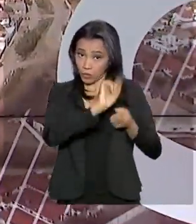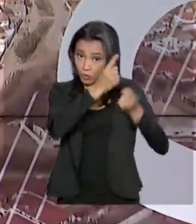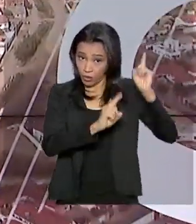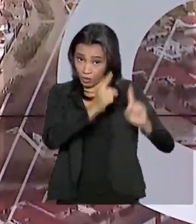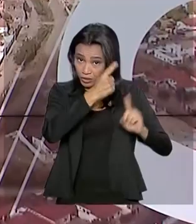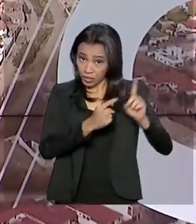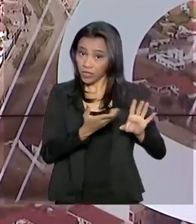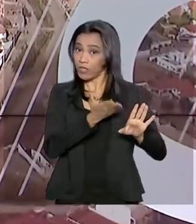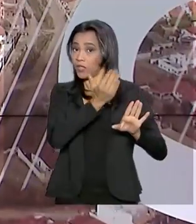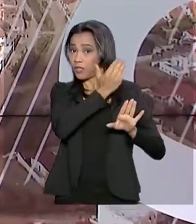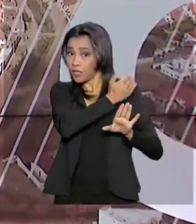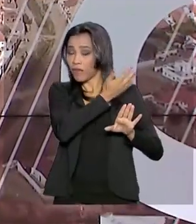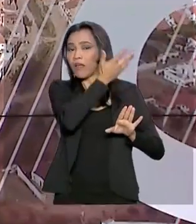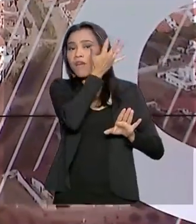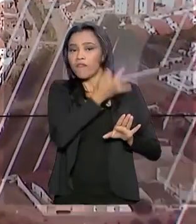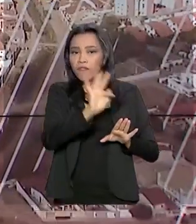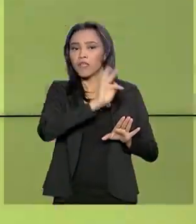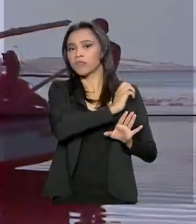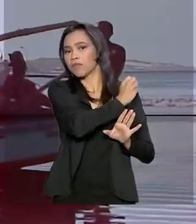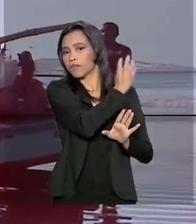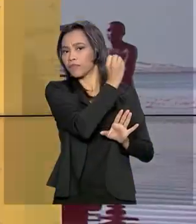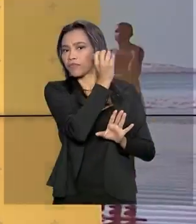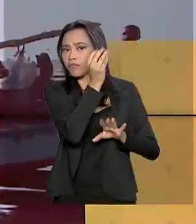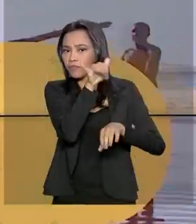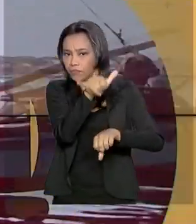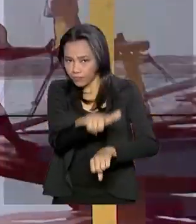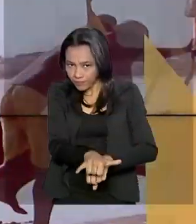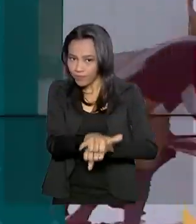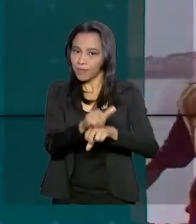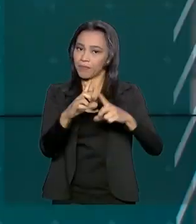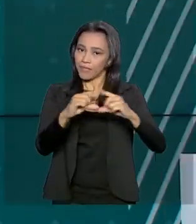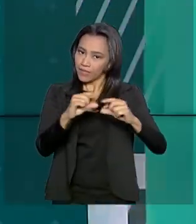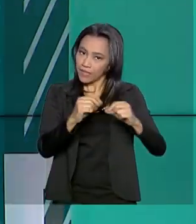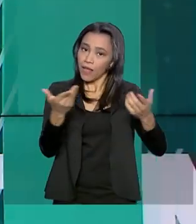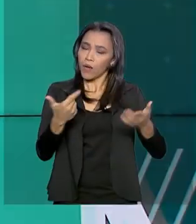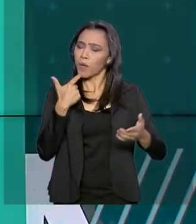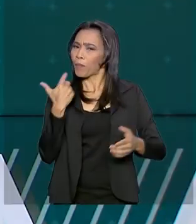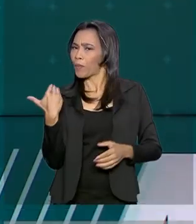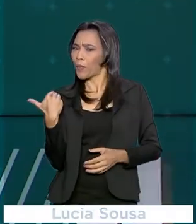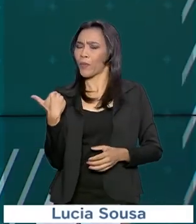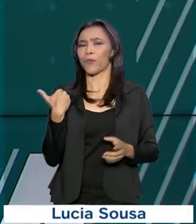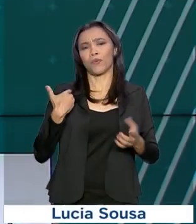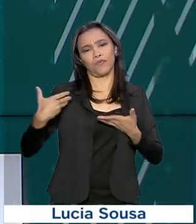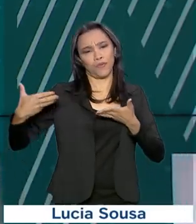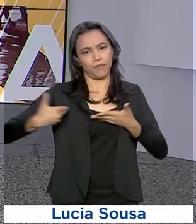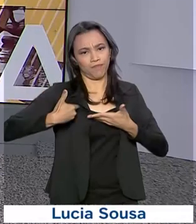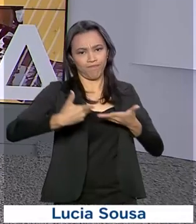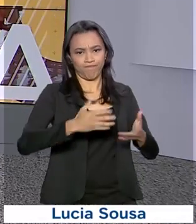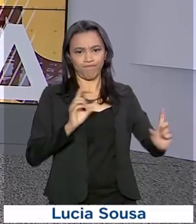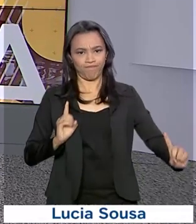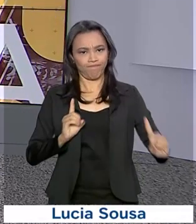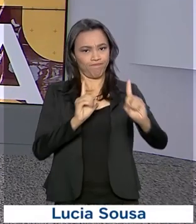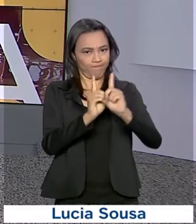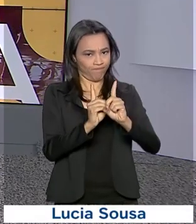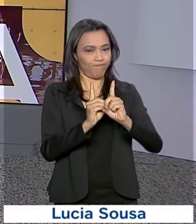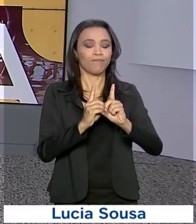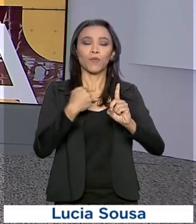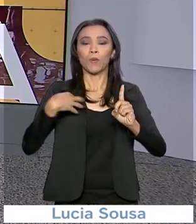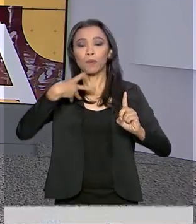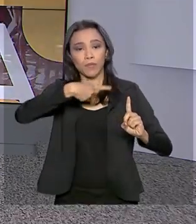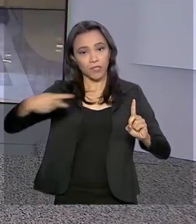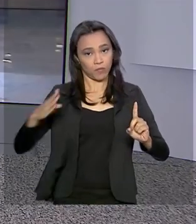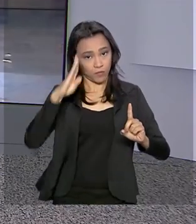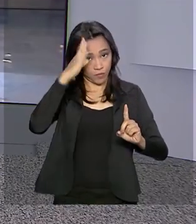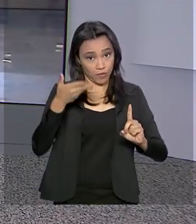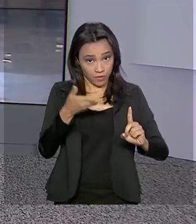reunião do G7 na França, fez uma escala em Brasília e foi recebido agora há pouco no Palácio da Alvorada. Quem tem as informações da